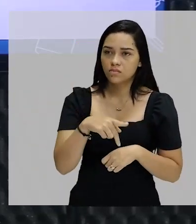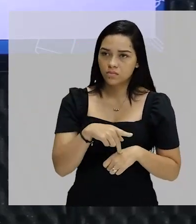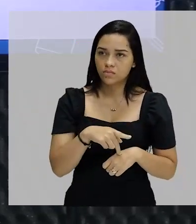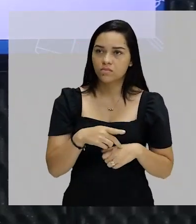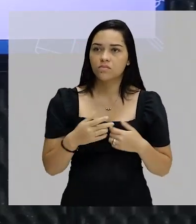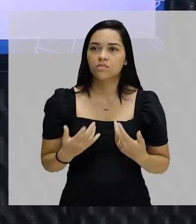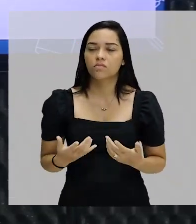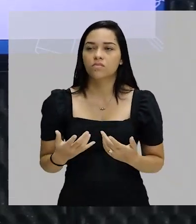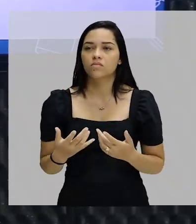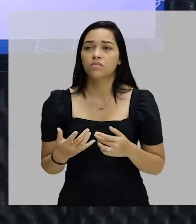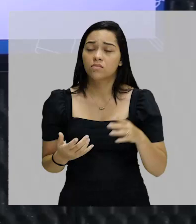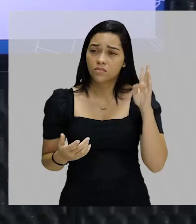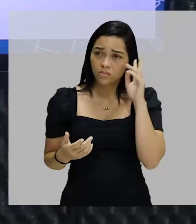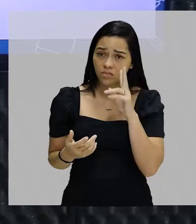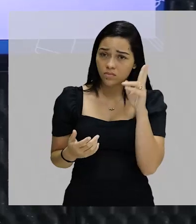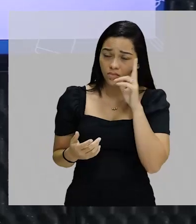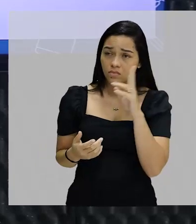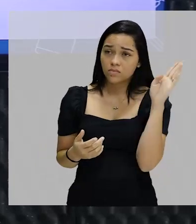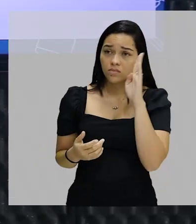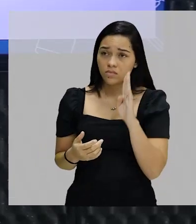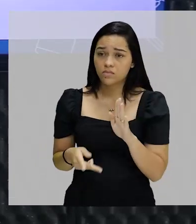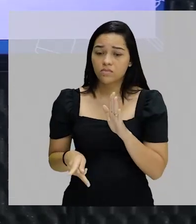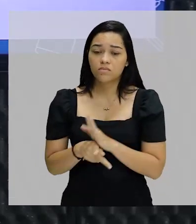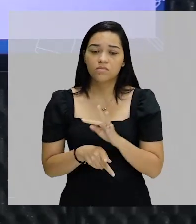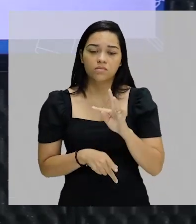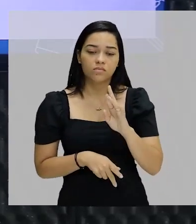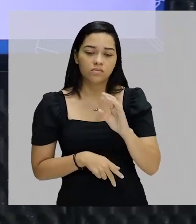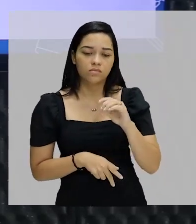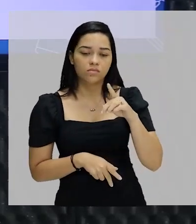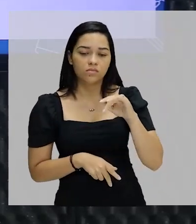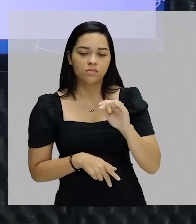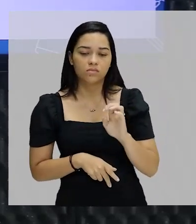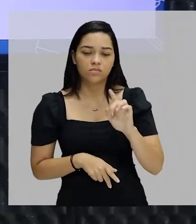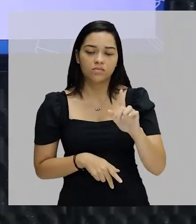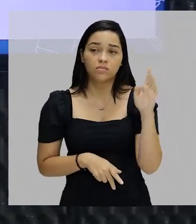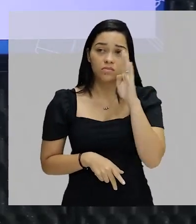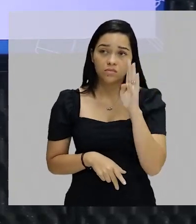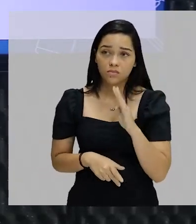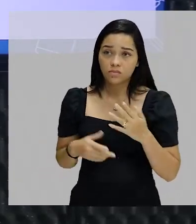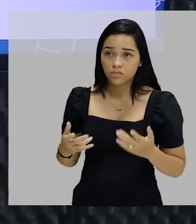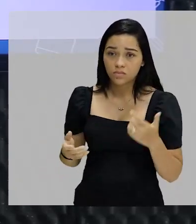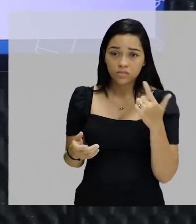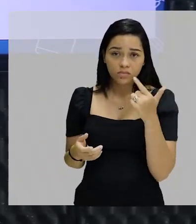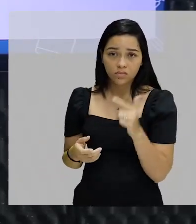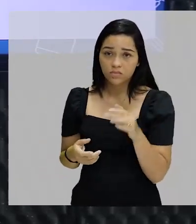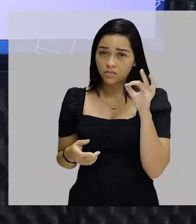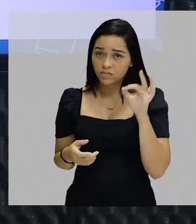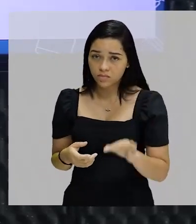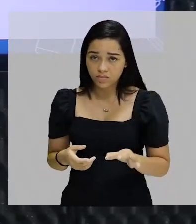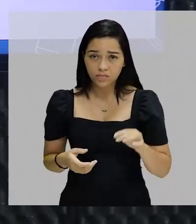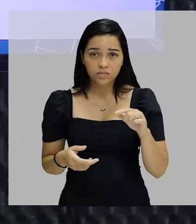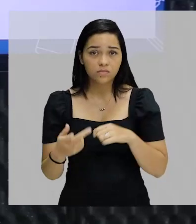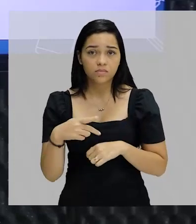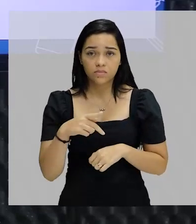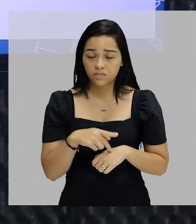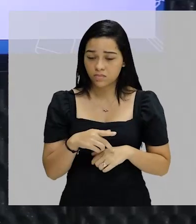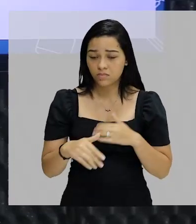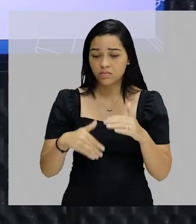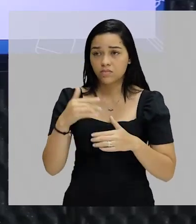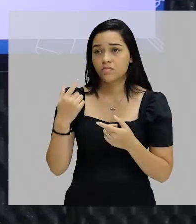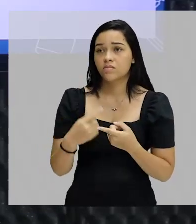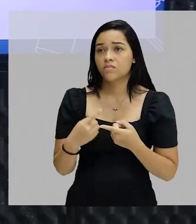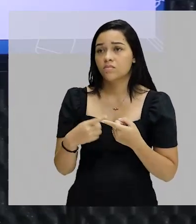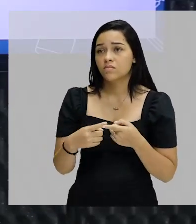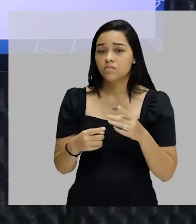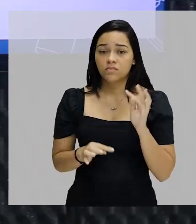trópicos, e lembra que o Brasil é um país tropical, ok? Então, Brasil, por exemplo, não daria certo, não seria um país desenvolvido por